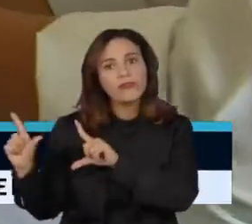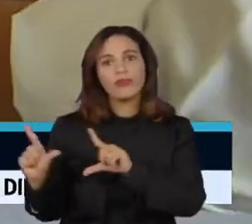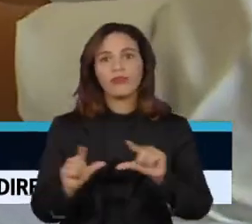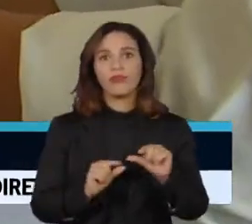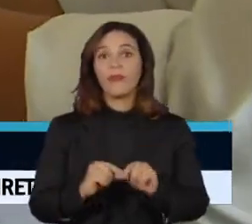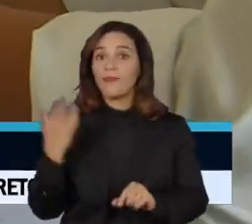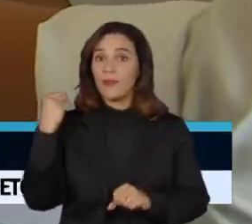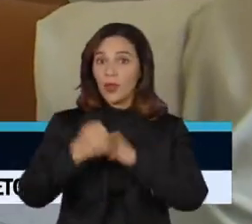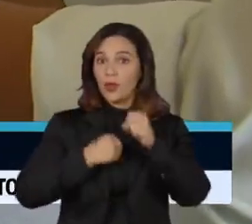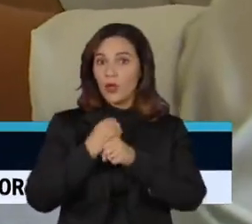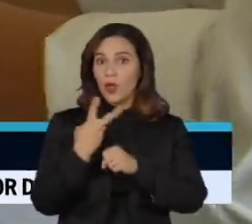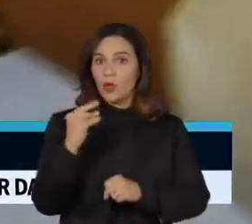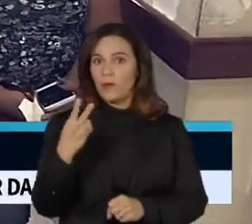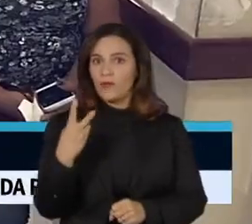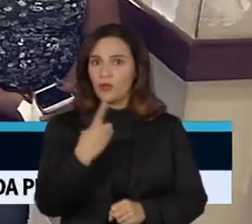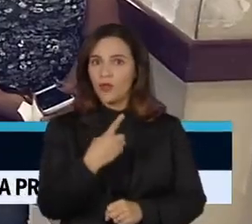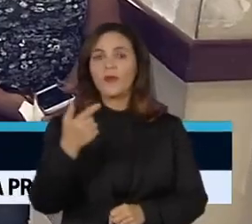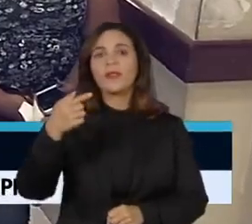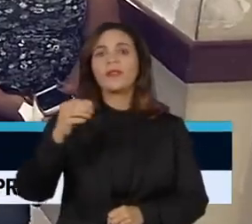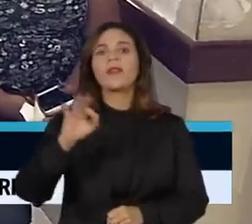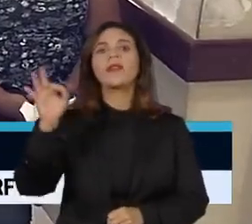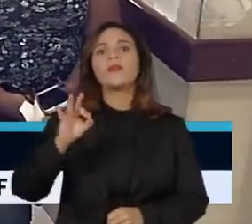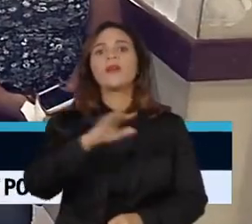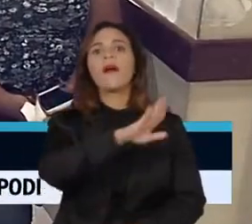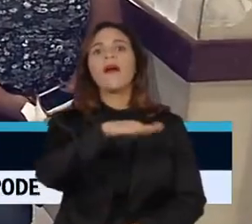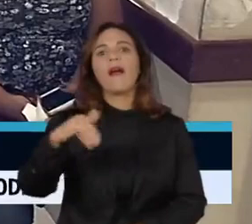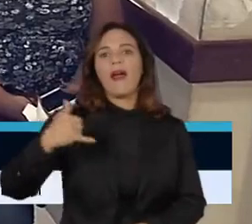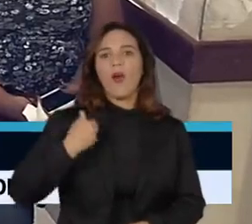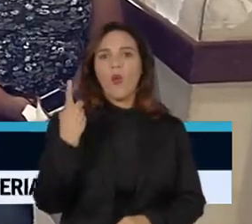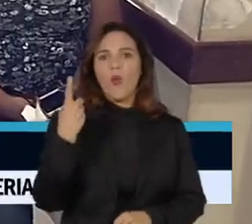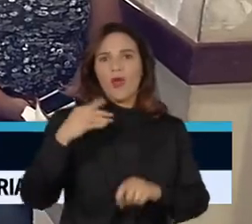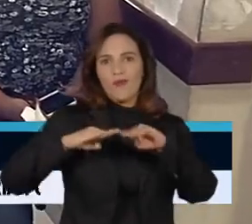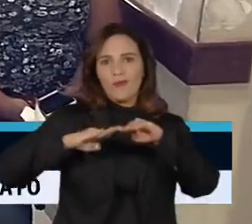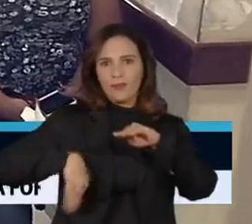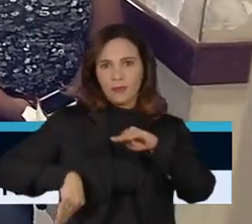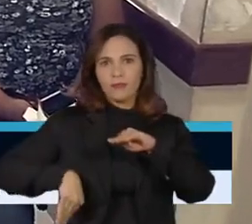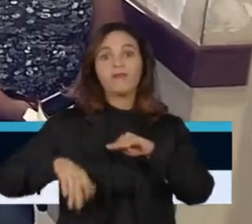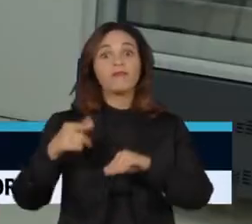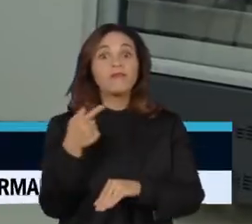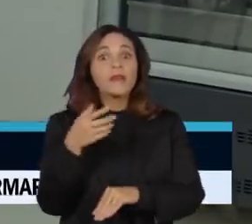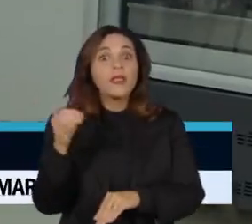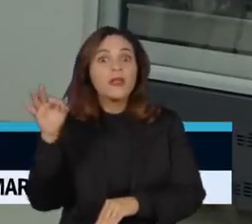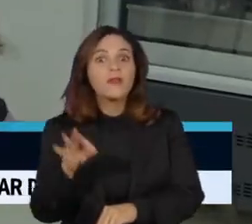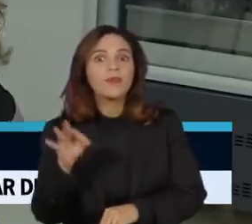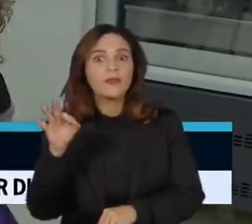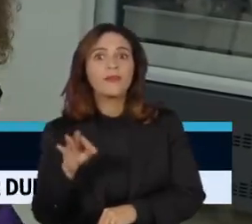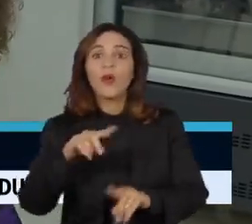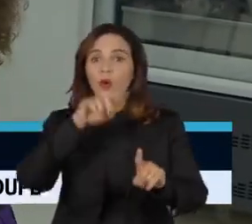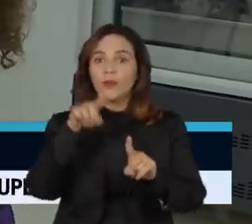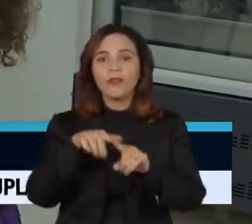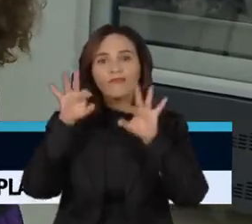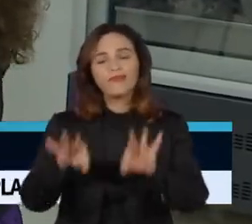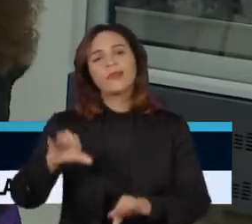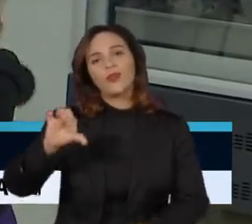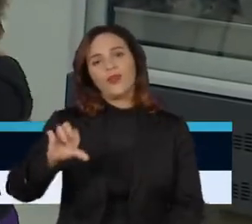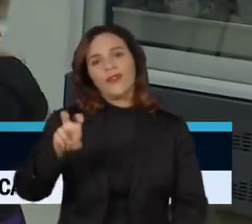Em 2021, a cobertura da poliomielite em crianças menores de um ano chegou a 70%. A meta é de